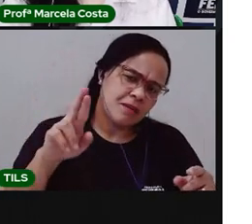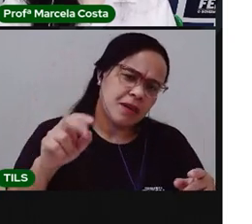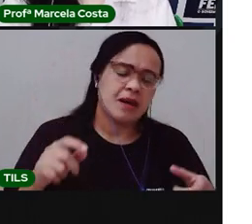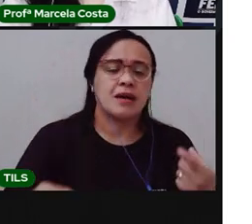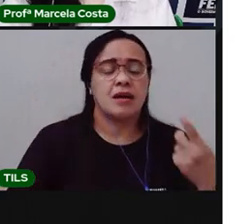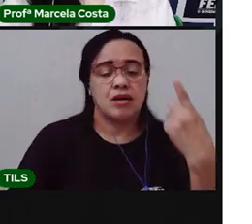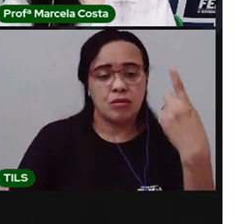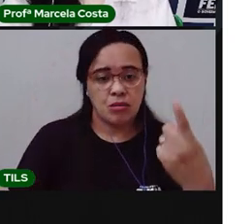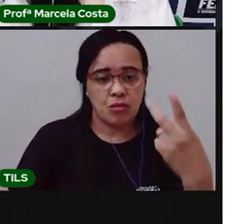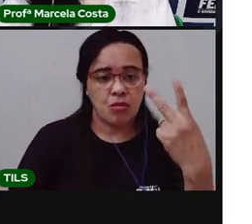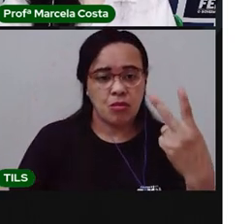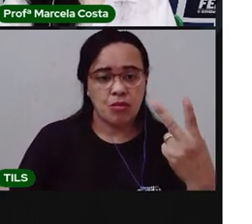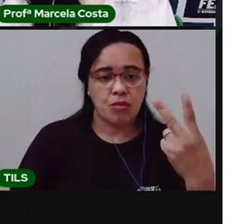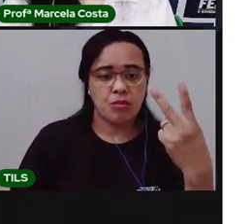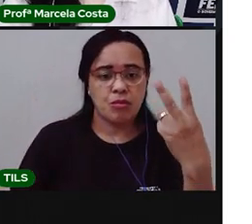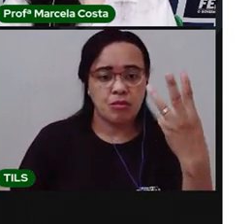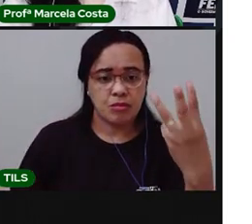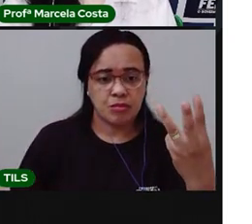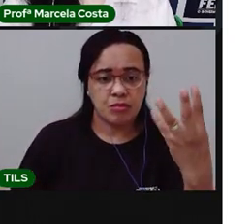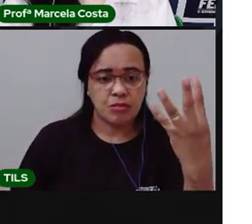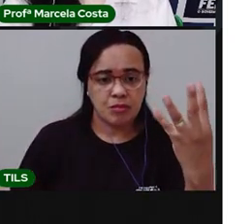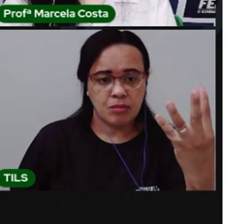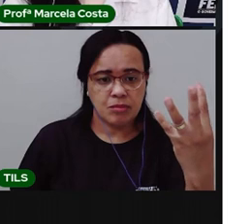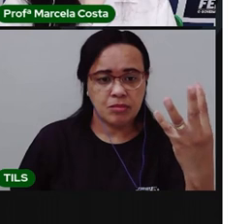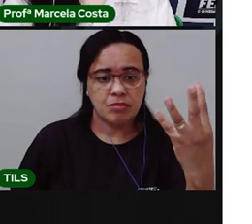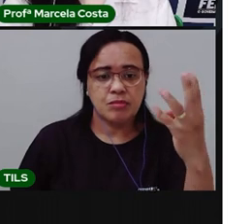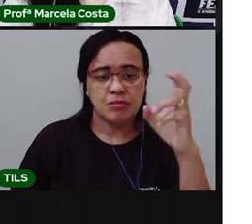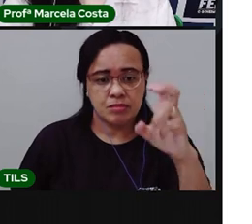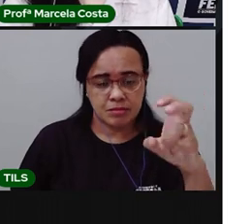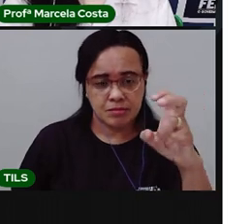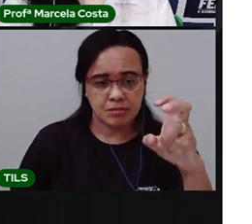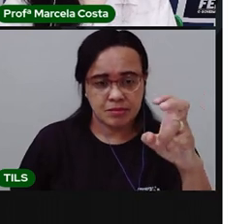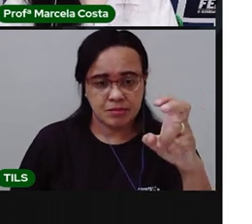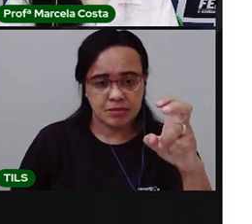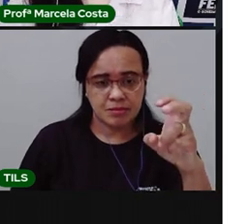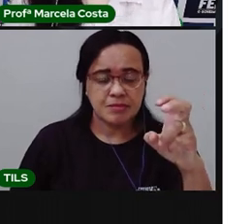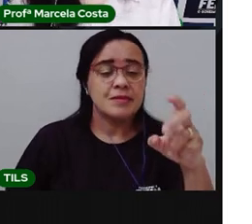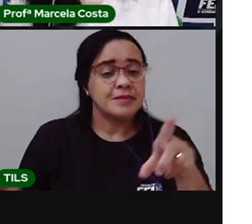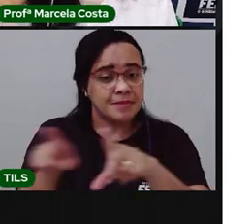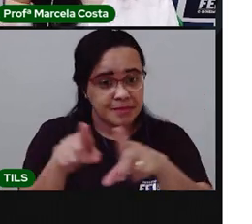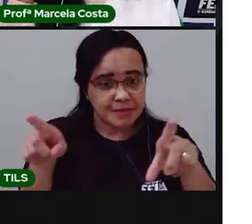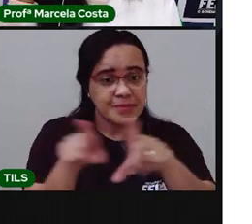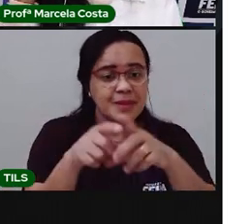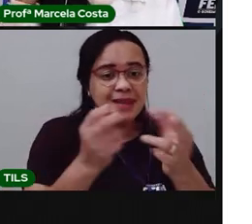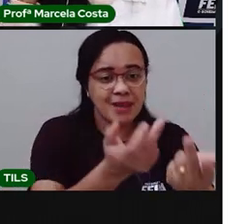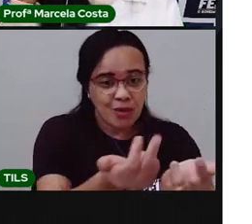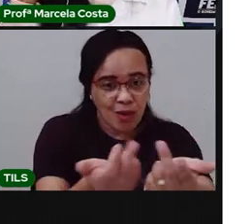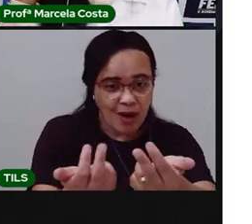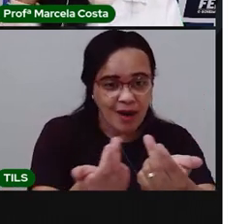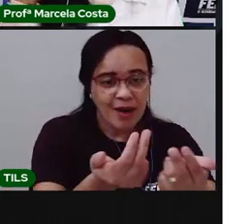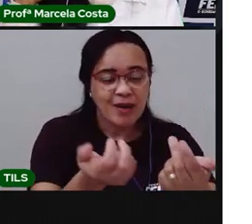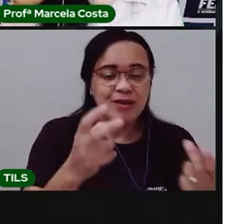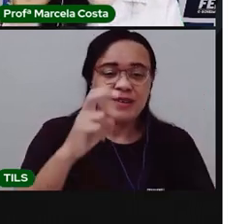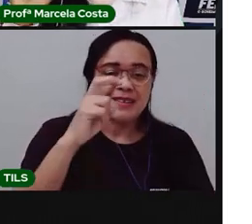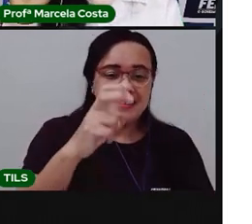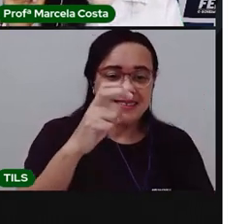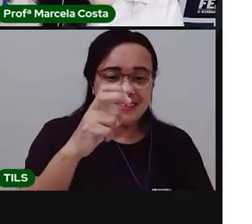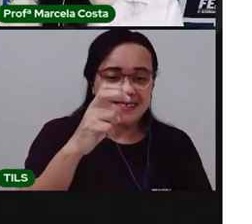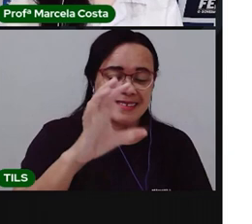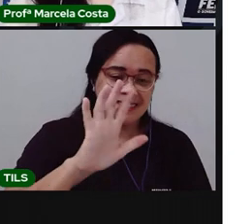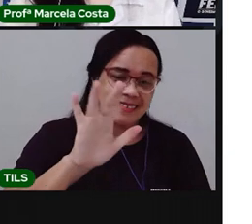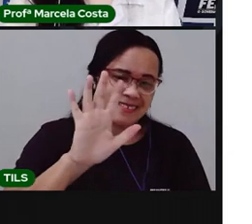duas, três, quatro, cinco também. Ó, cinco letras.